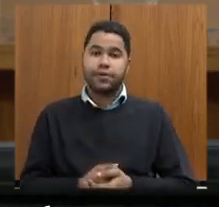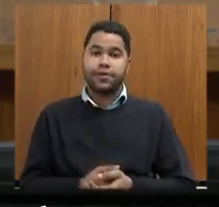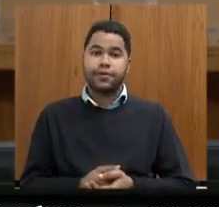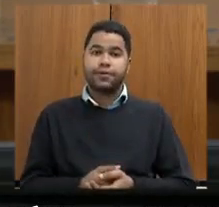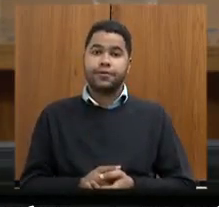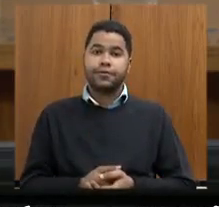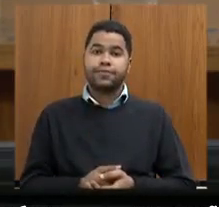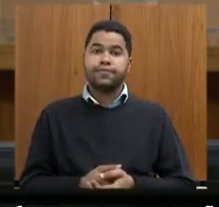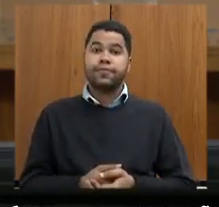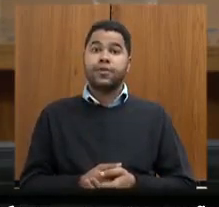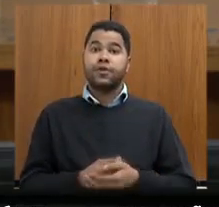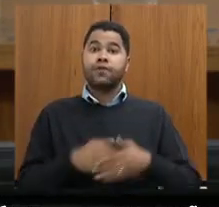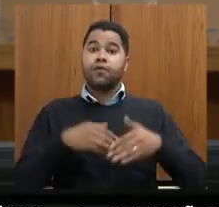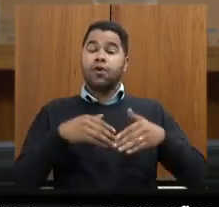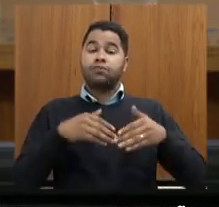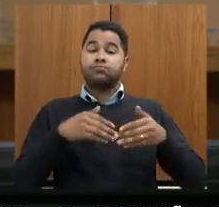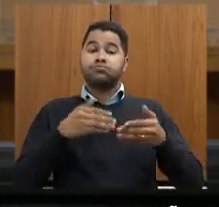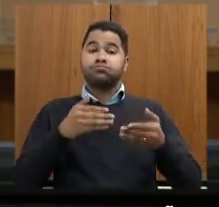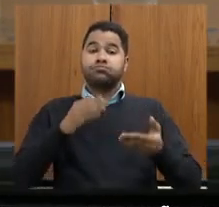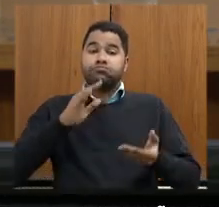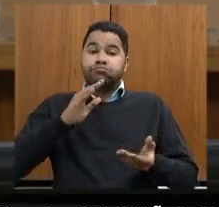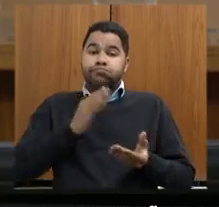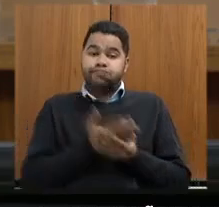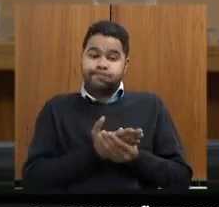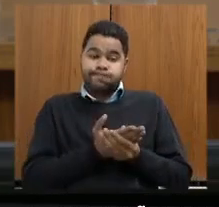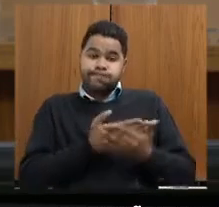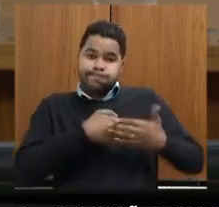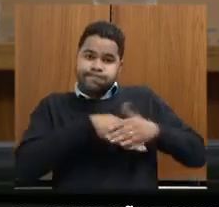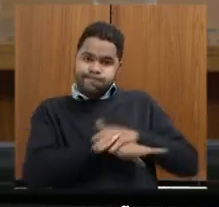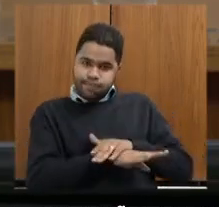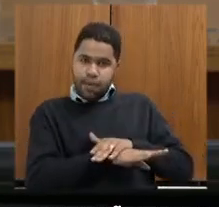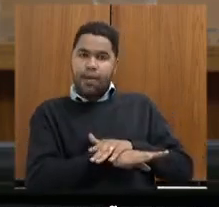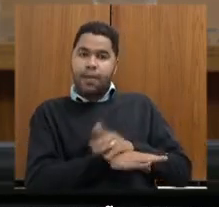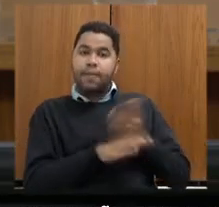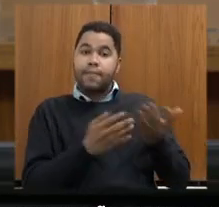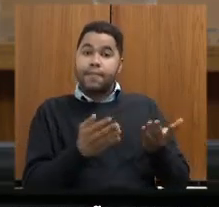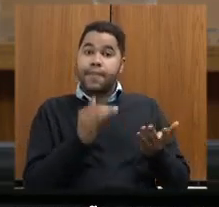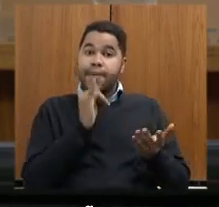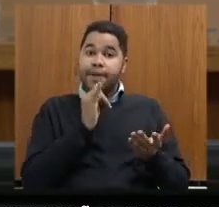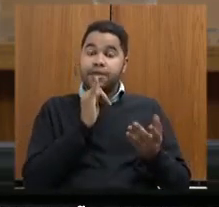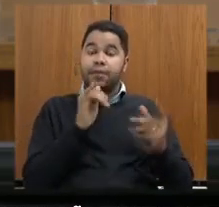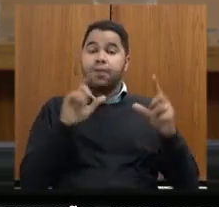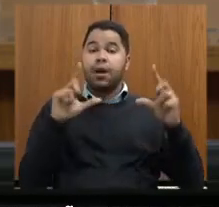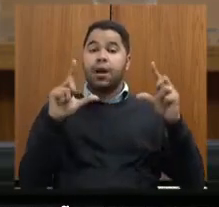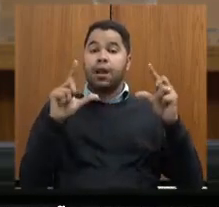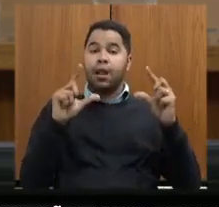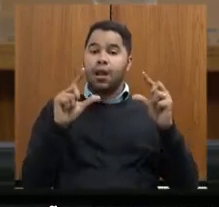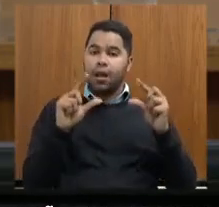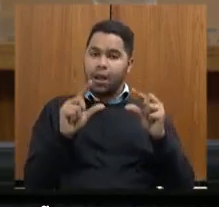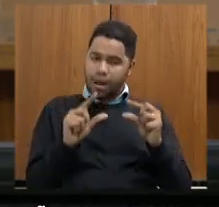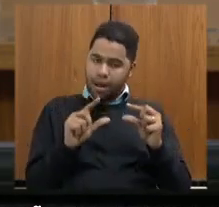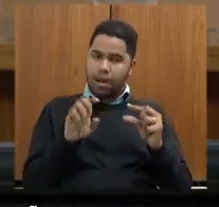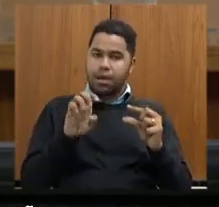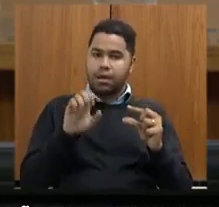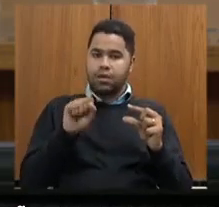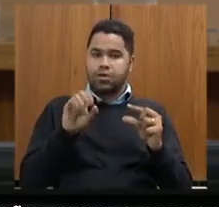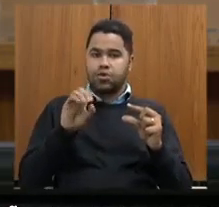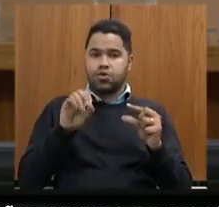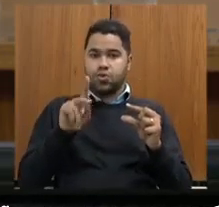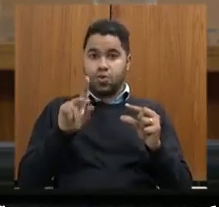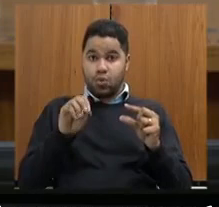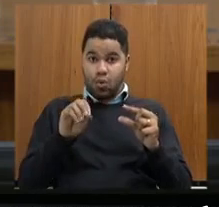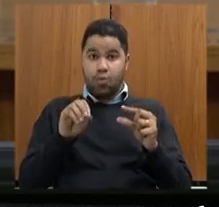arquivado para que exatamente essa redução de escopo previsto e aprovado como prioritário em